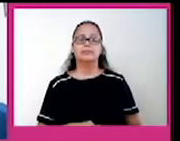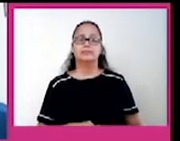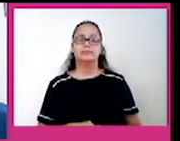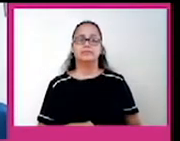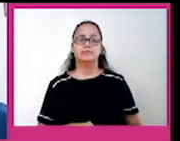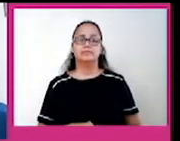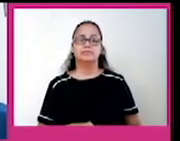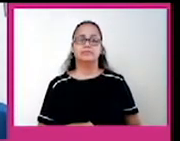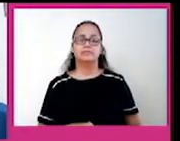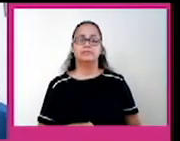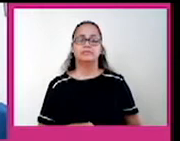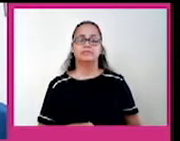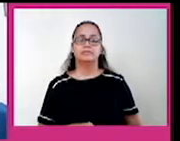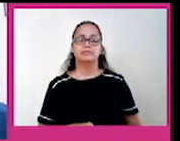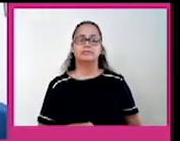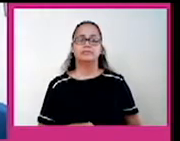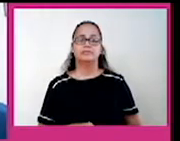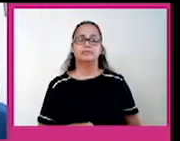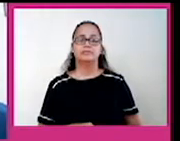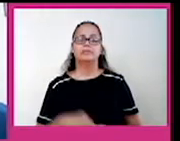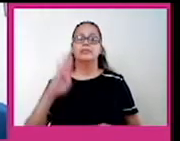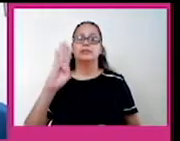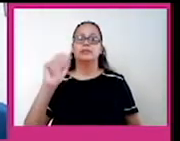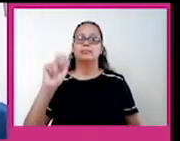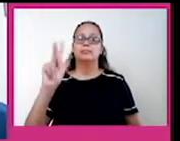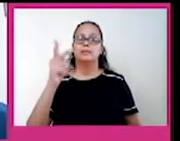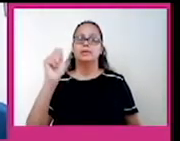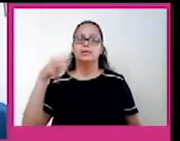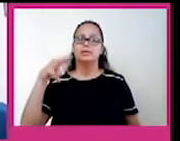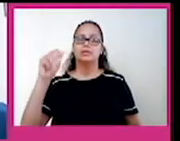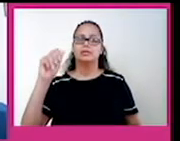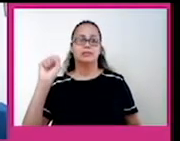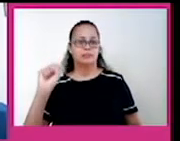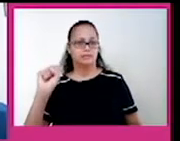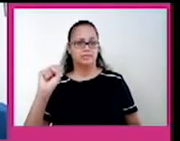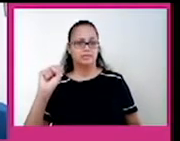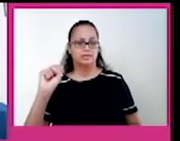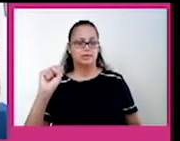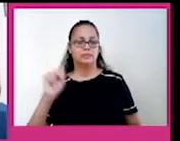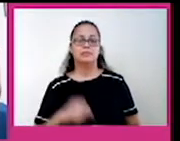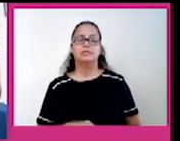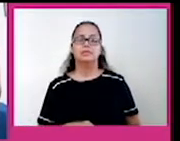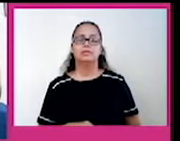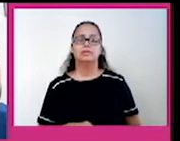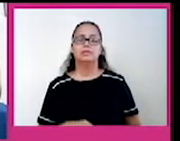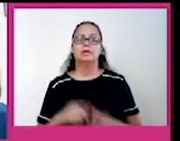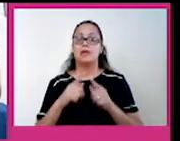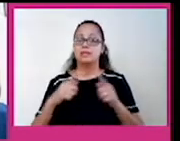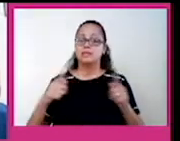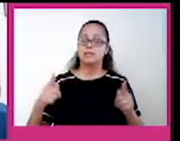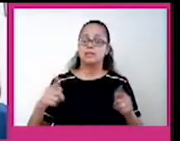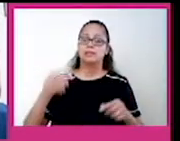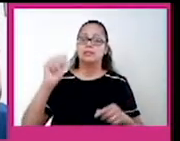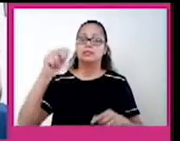Acompanhe com a seta aqui do mouse. Olha só, aqui estão as Bahamas, essa grande quantidade de ilhas aqui. Aqui nós temos as Grandes Antilhas.